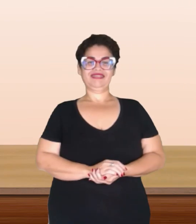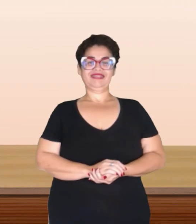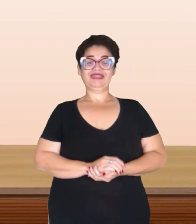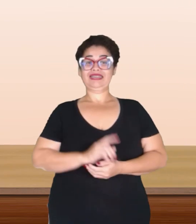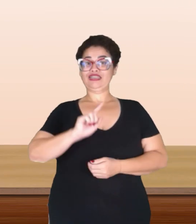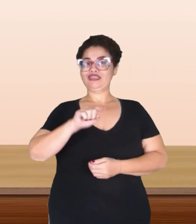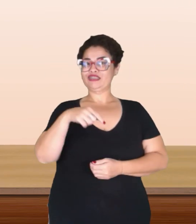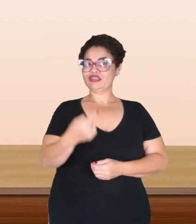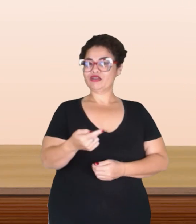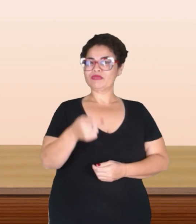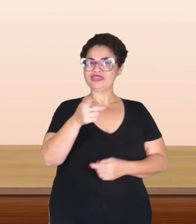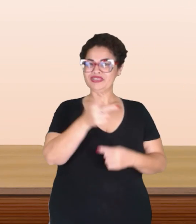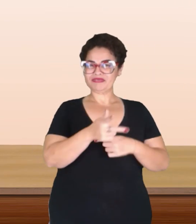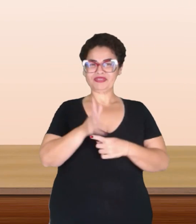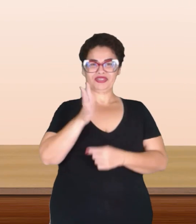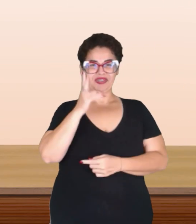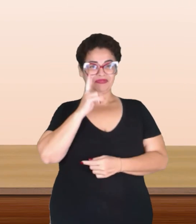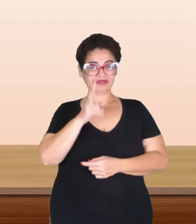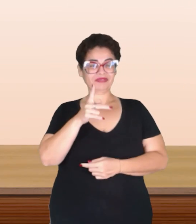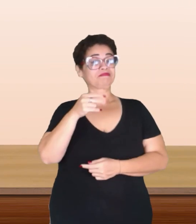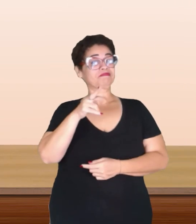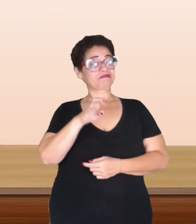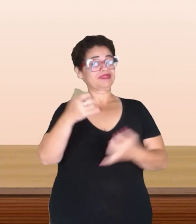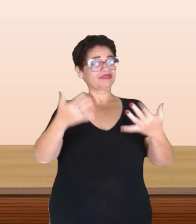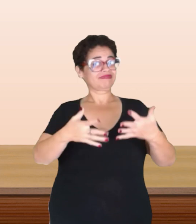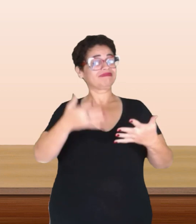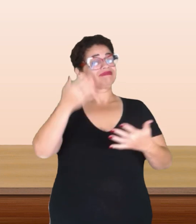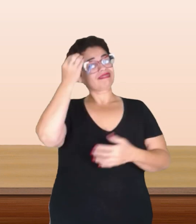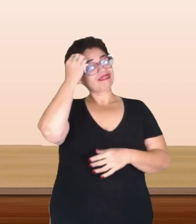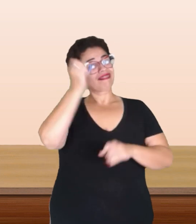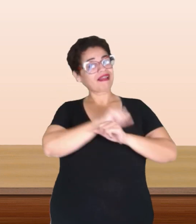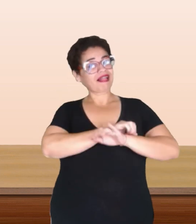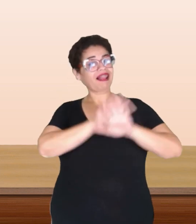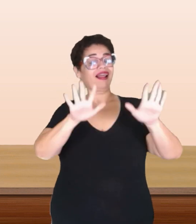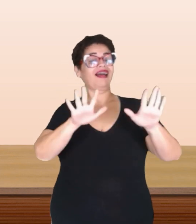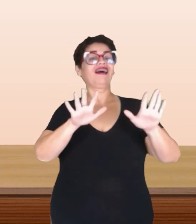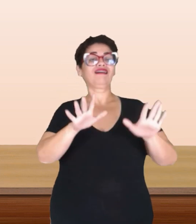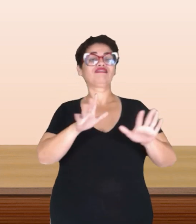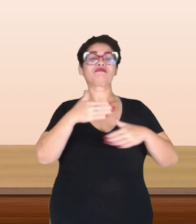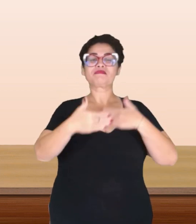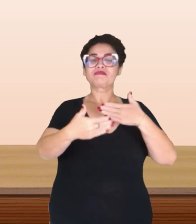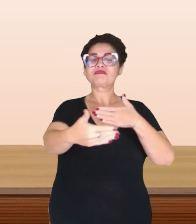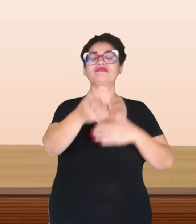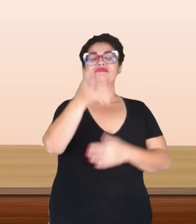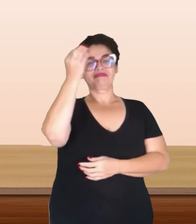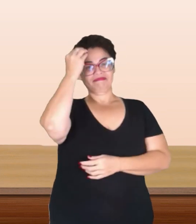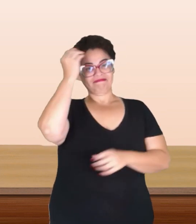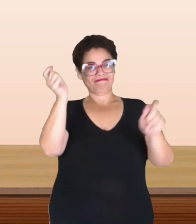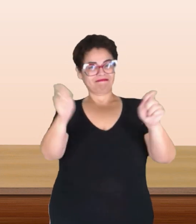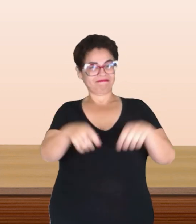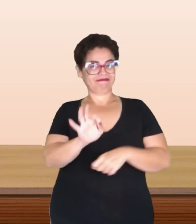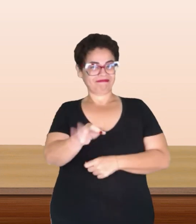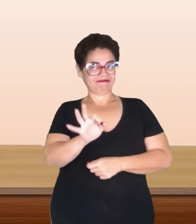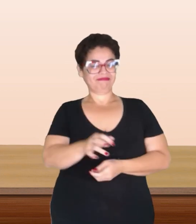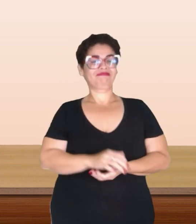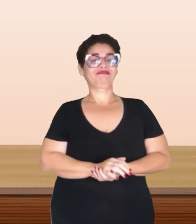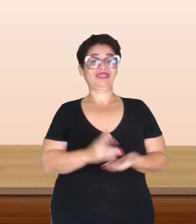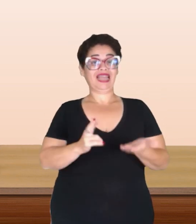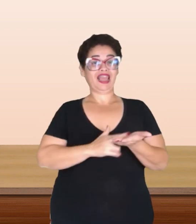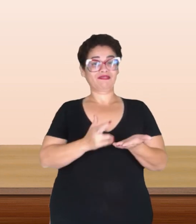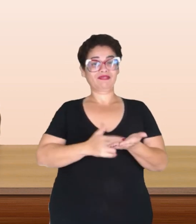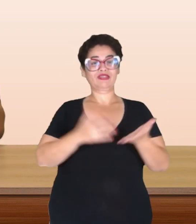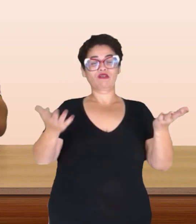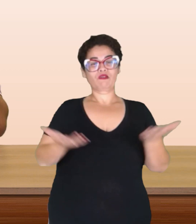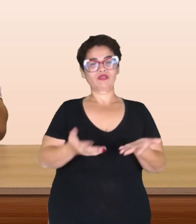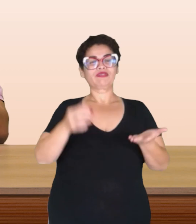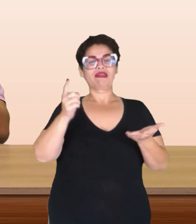Depois desse vídeo bem dinâmico da Pri, vai ficar mais fácil ainda compreender os próximos, né, Marlon? Isso mesmo, Lívia. O Revista